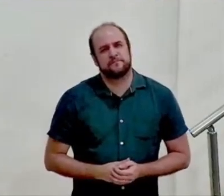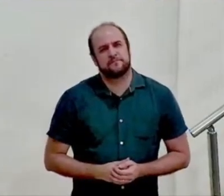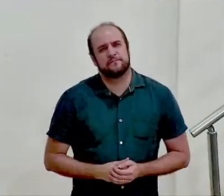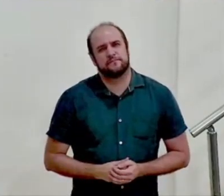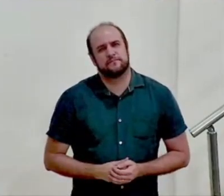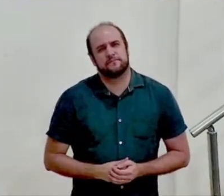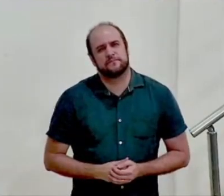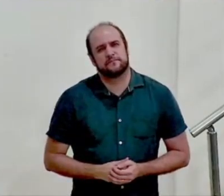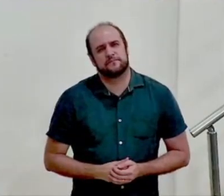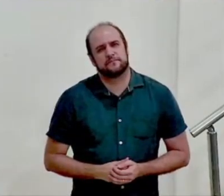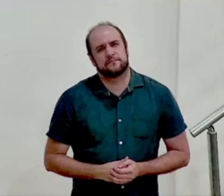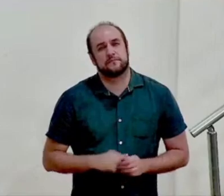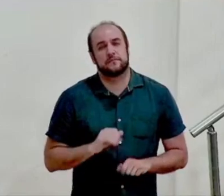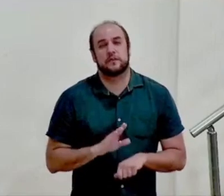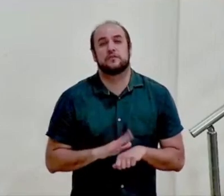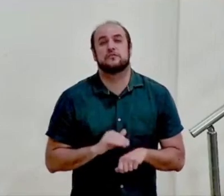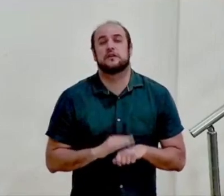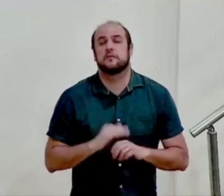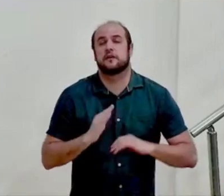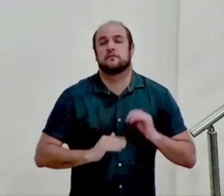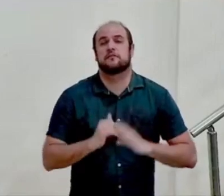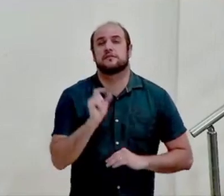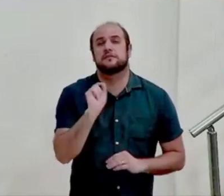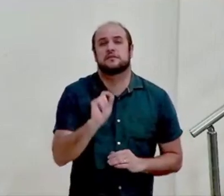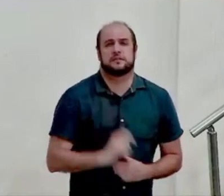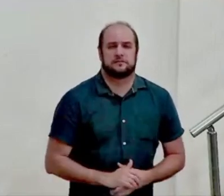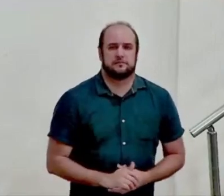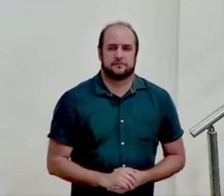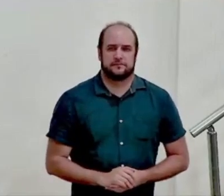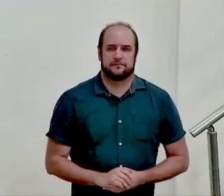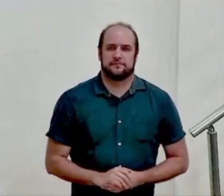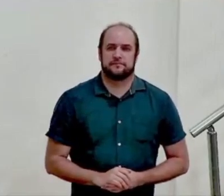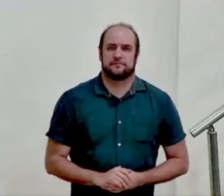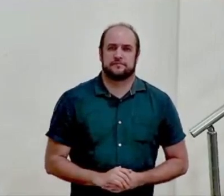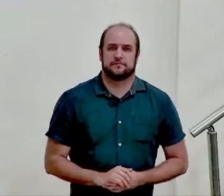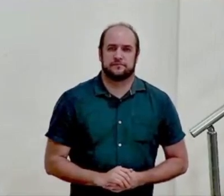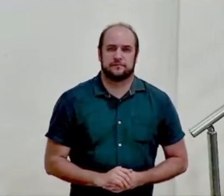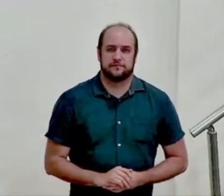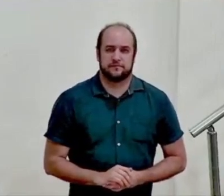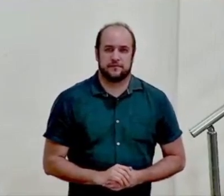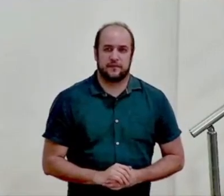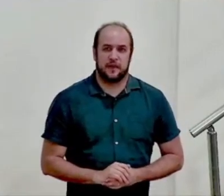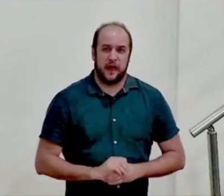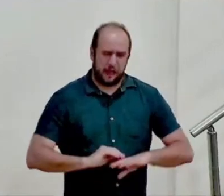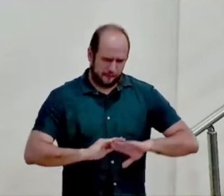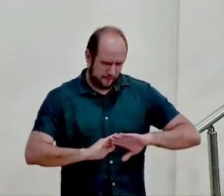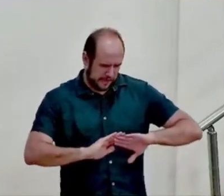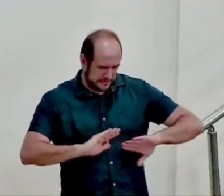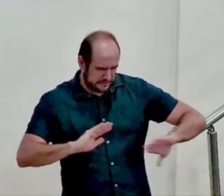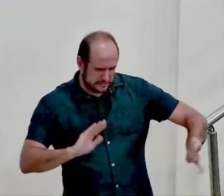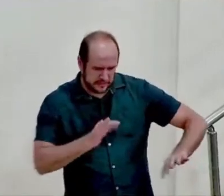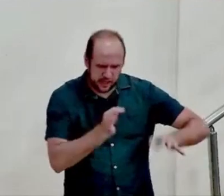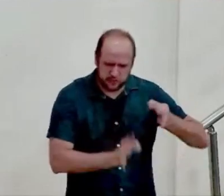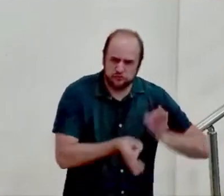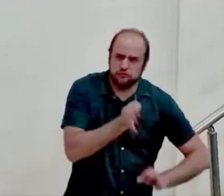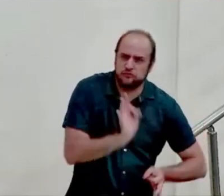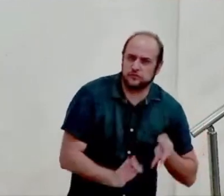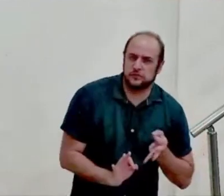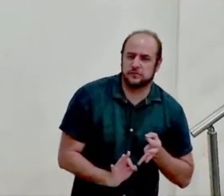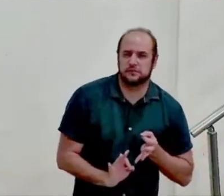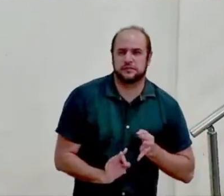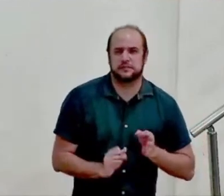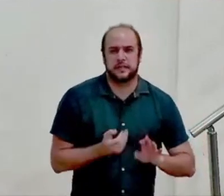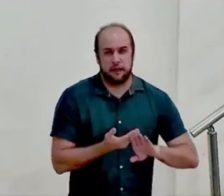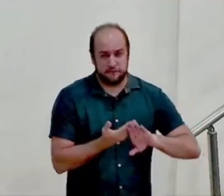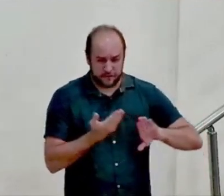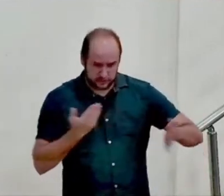e o que esse chamado pretende fazer? Ele pretende afastá-lo da sua justiça ele pretende afastá-lo da sua